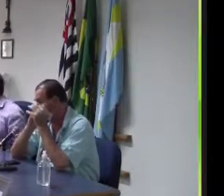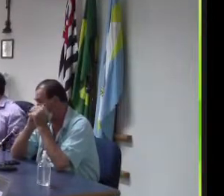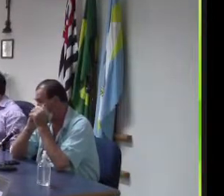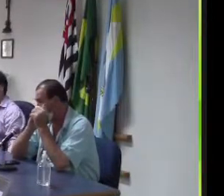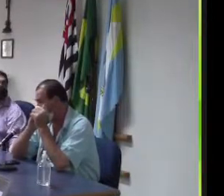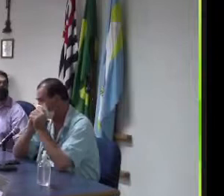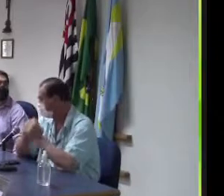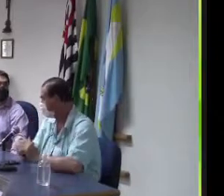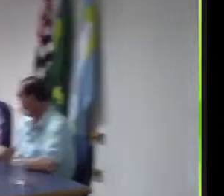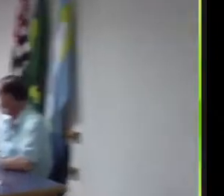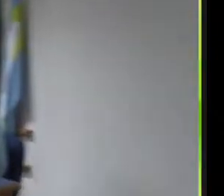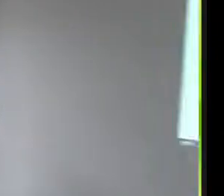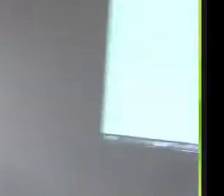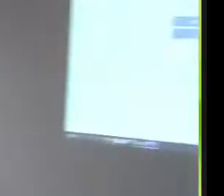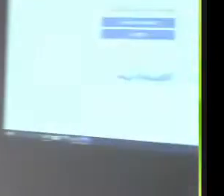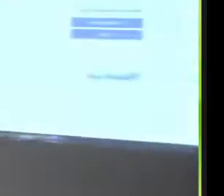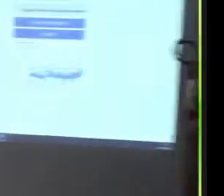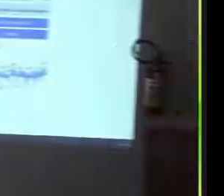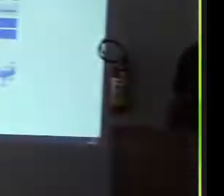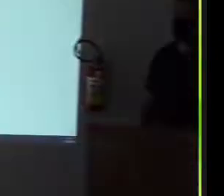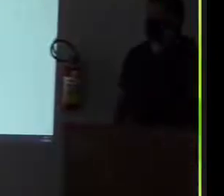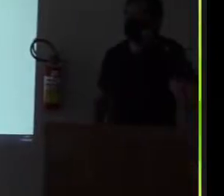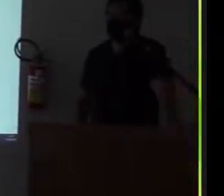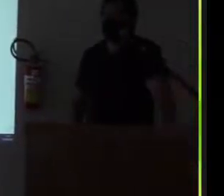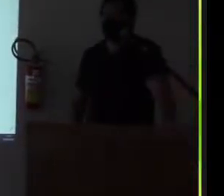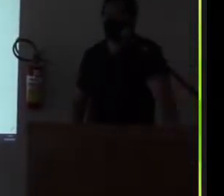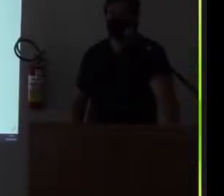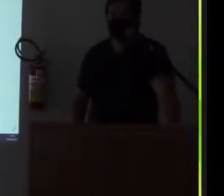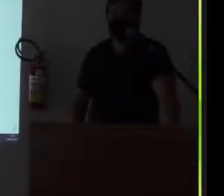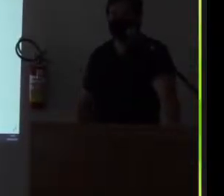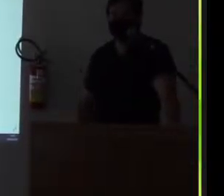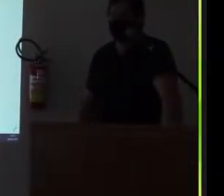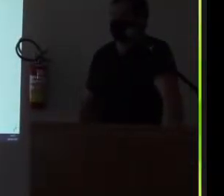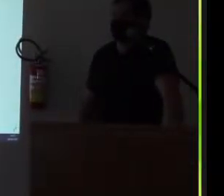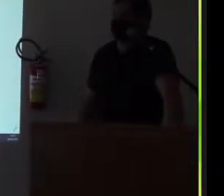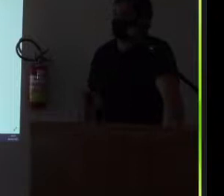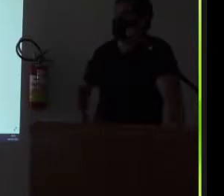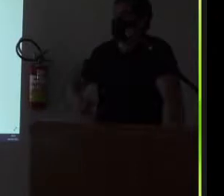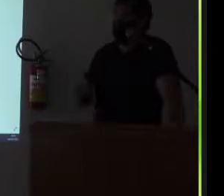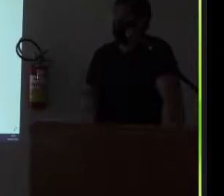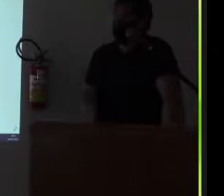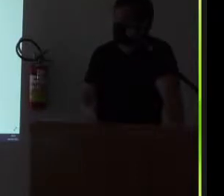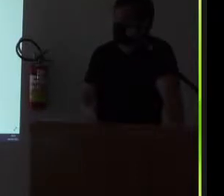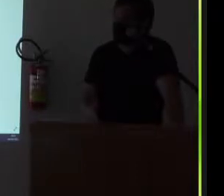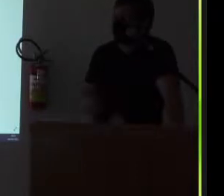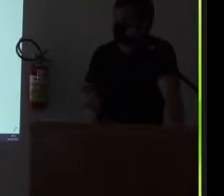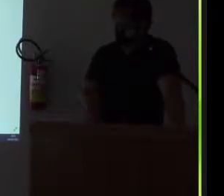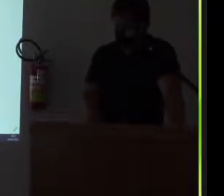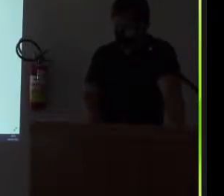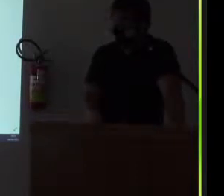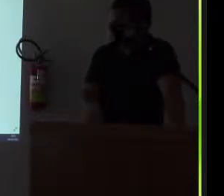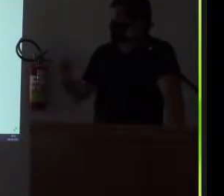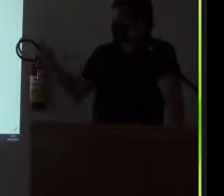Isso é muito importante, doutor, e até complementando essa questão da usina de oxigênio, é algo que a gente pode